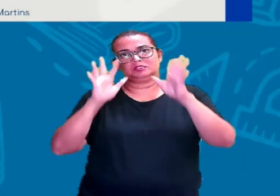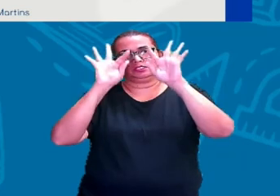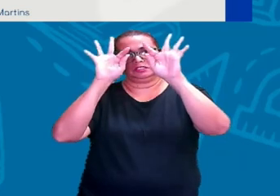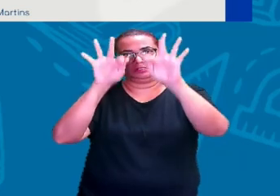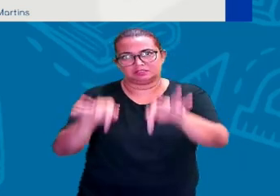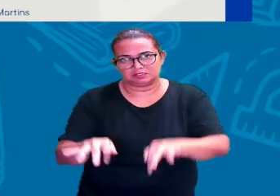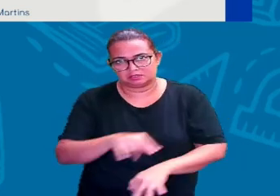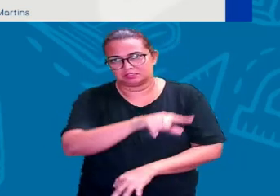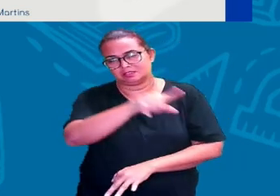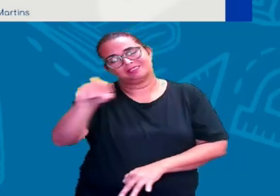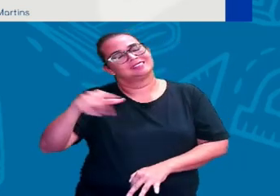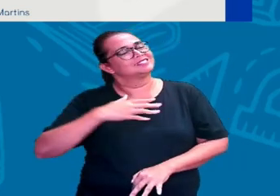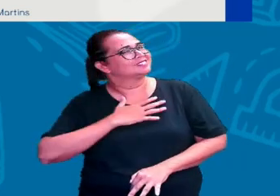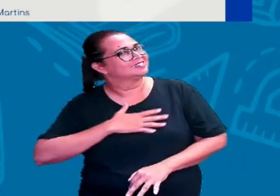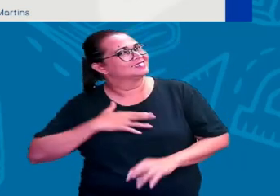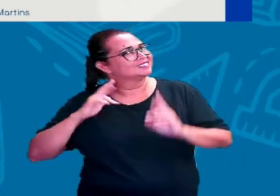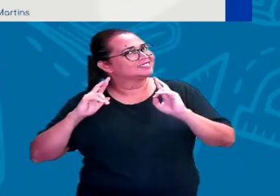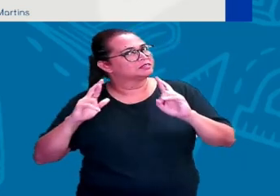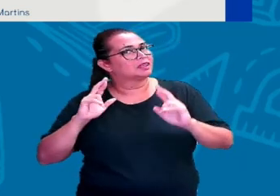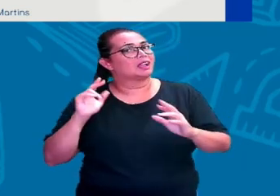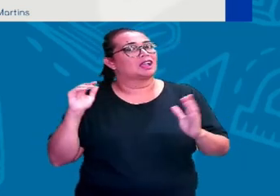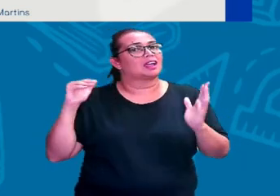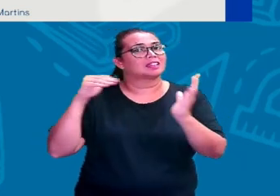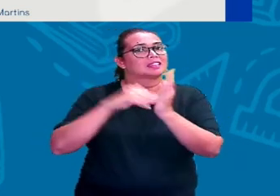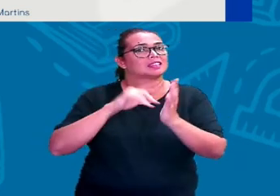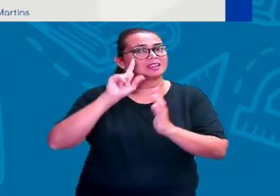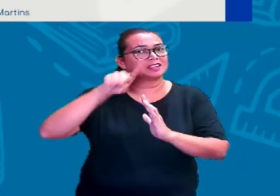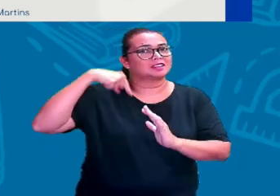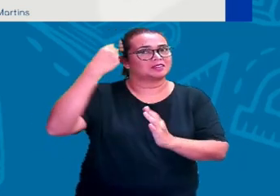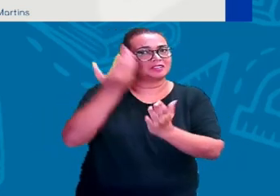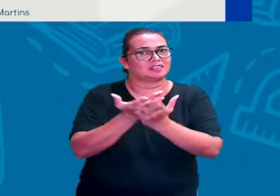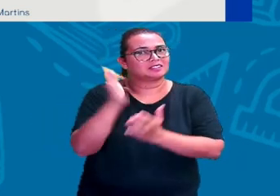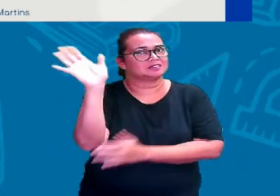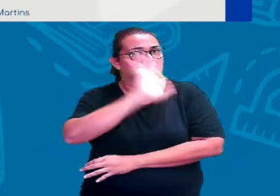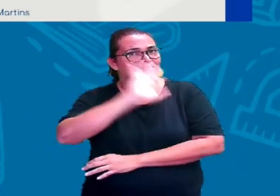Espero que vocês tenham gostado. E até a próxima aula. Tchau, tchau.